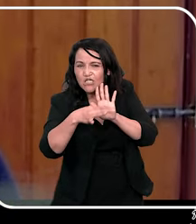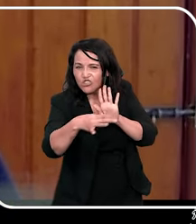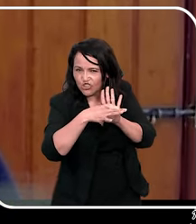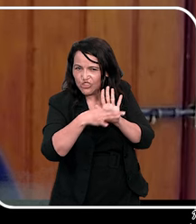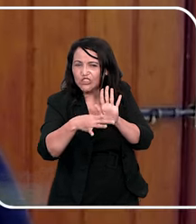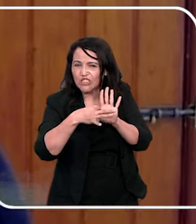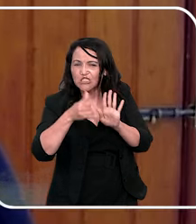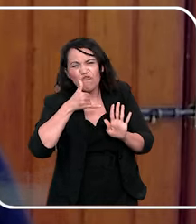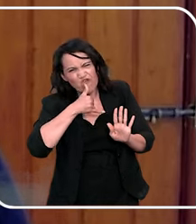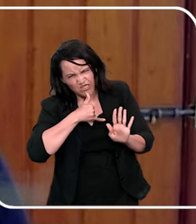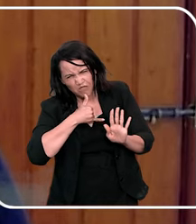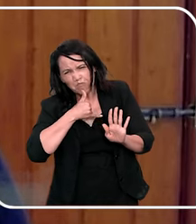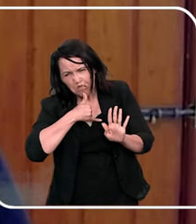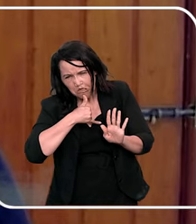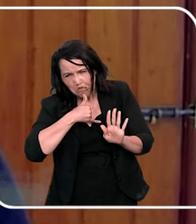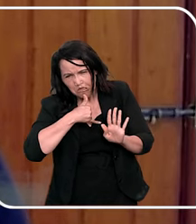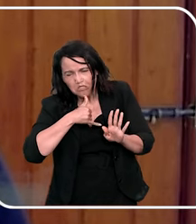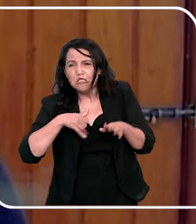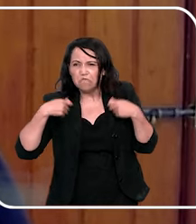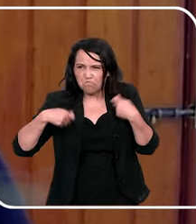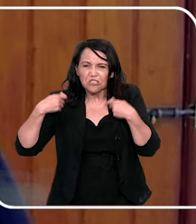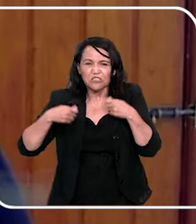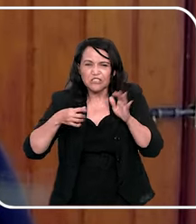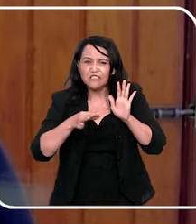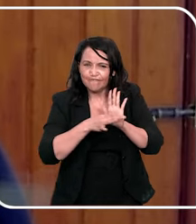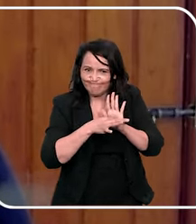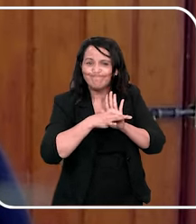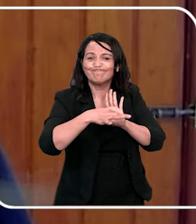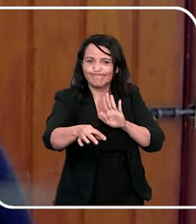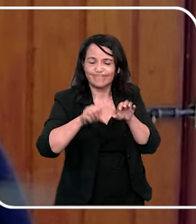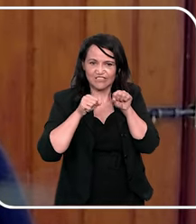uma dica que infelizmente a gente tem que dar,